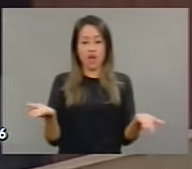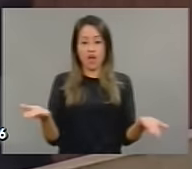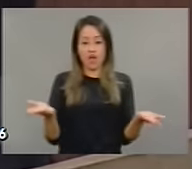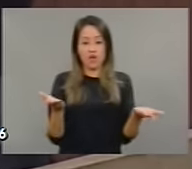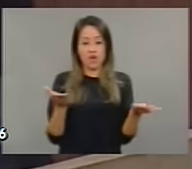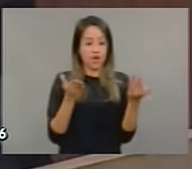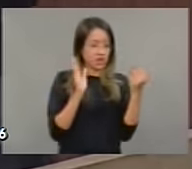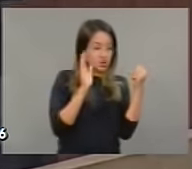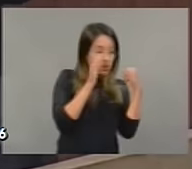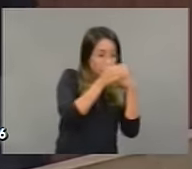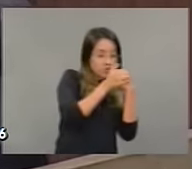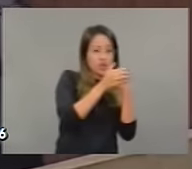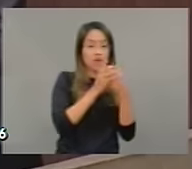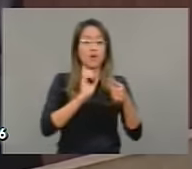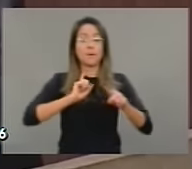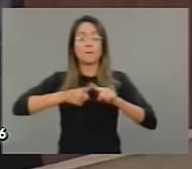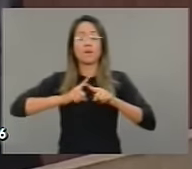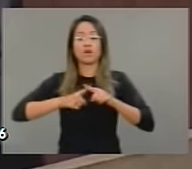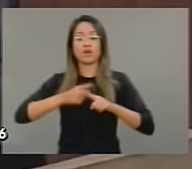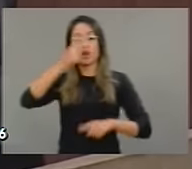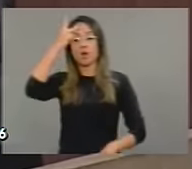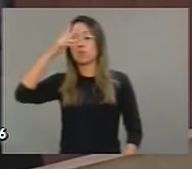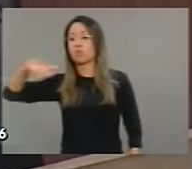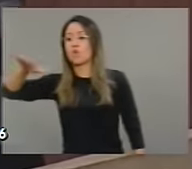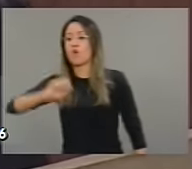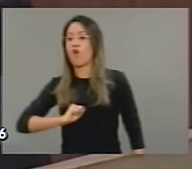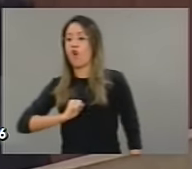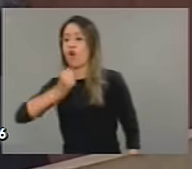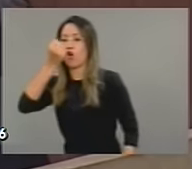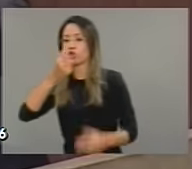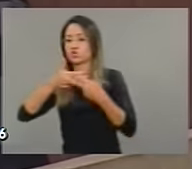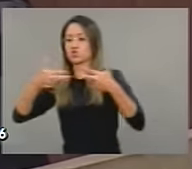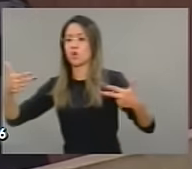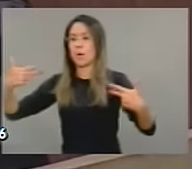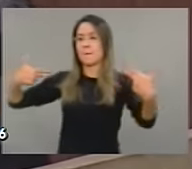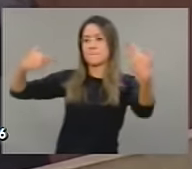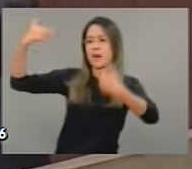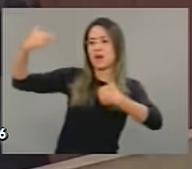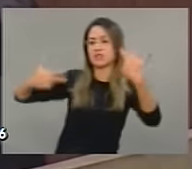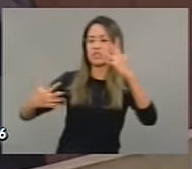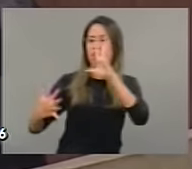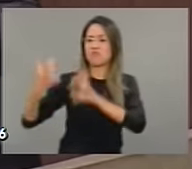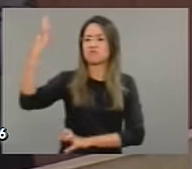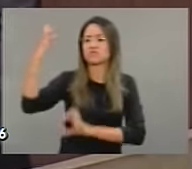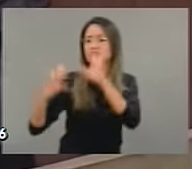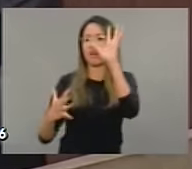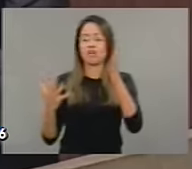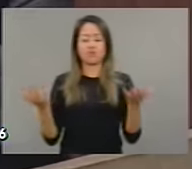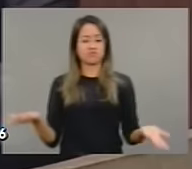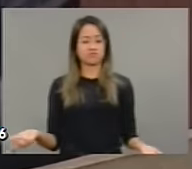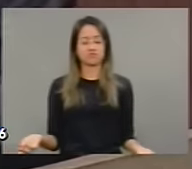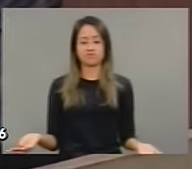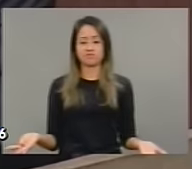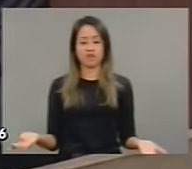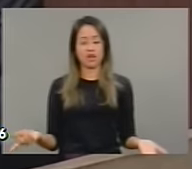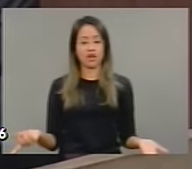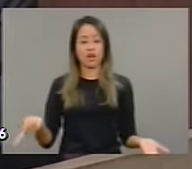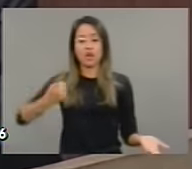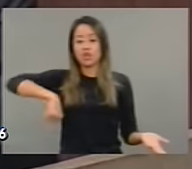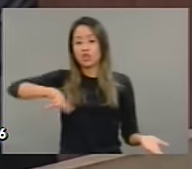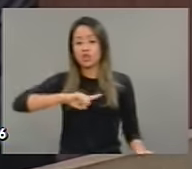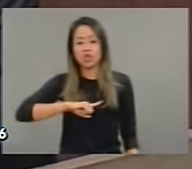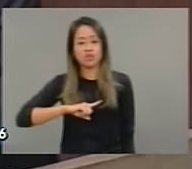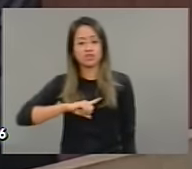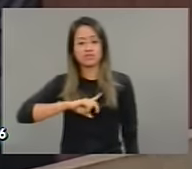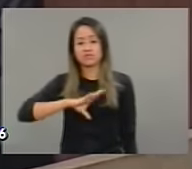de intolerância, ódio e, portanto, é a barbárie. Por isso que nós, vejam só, mais uma